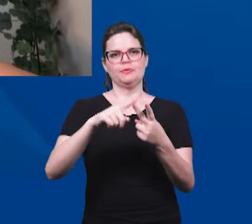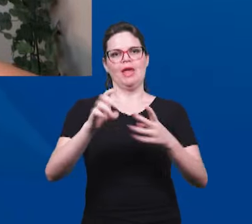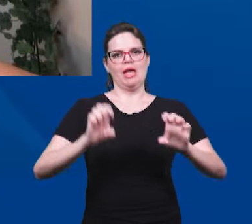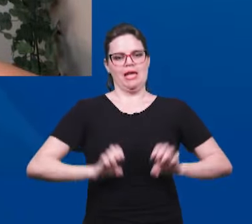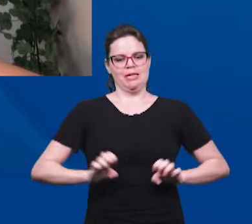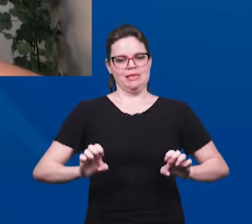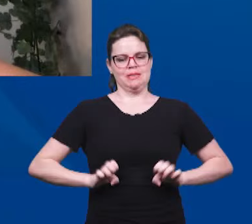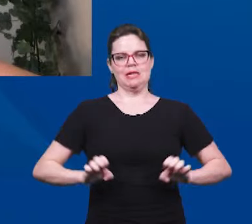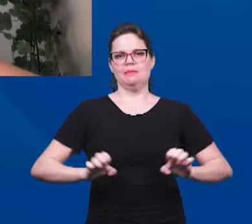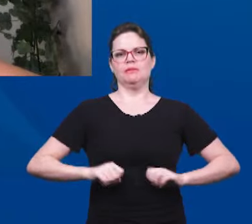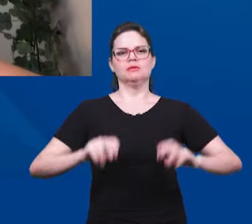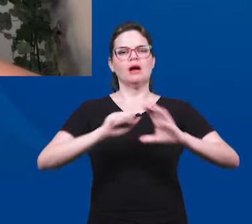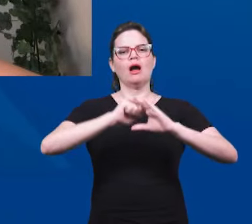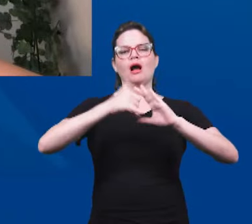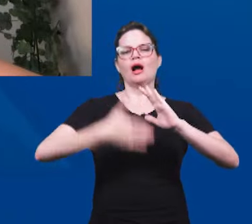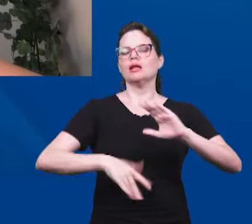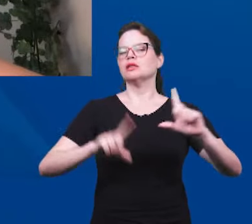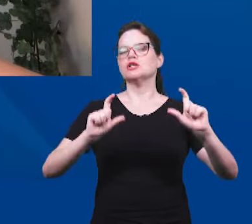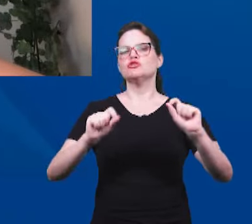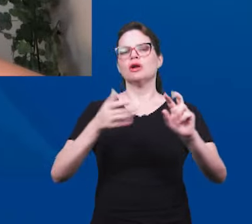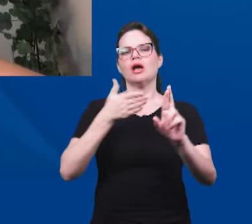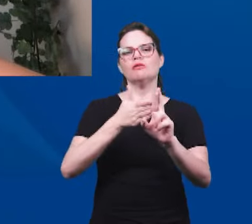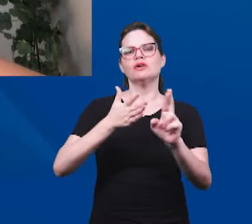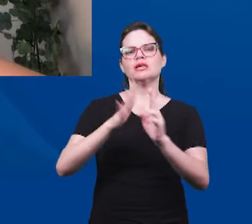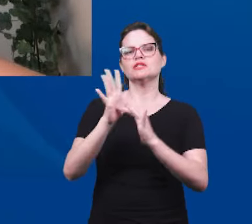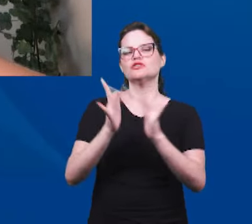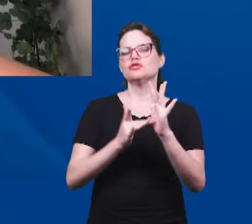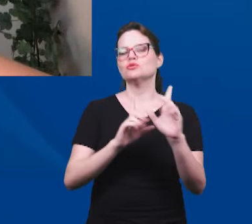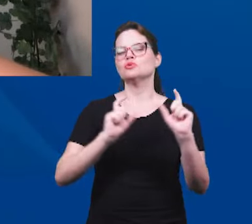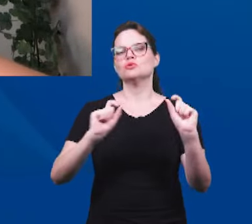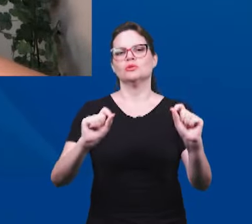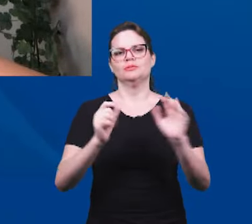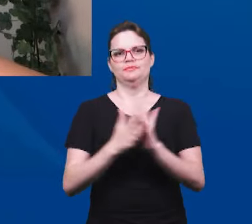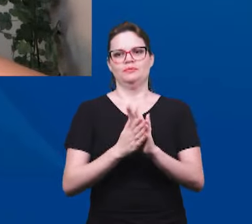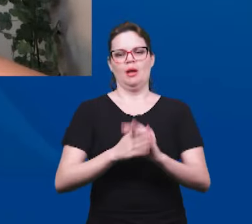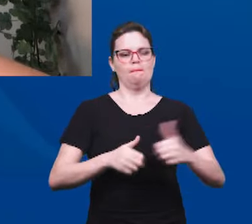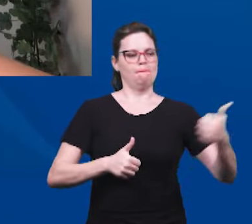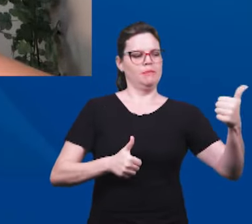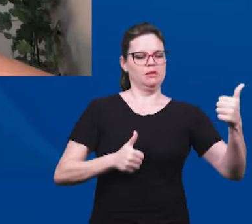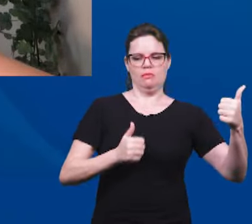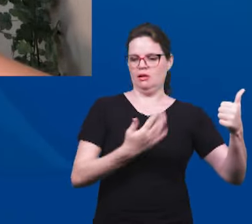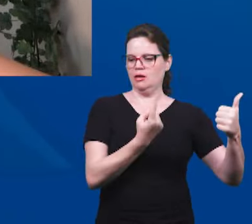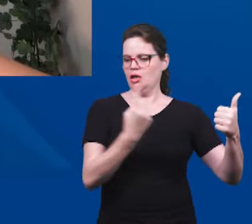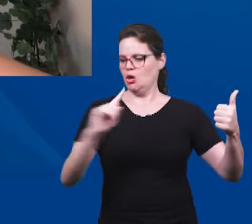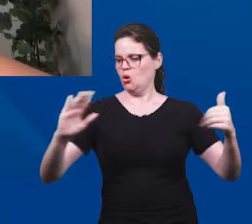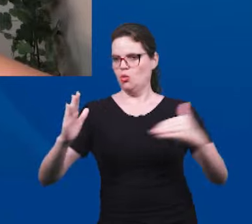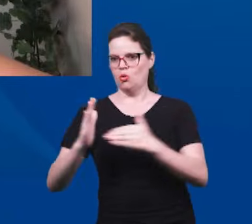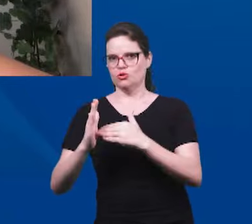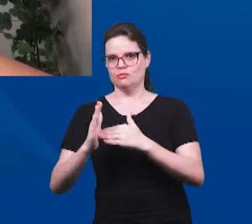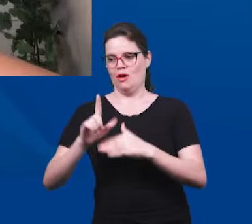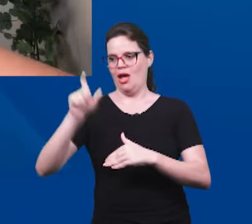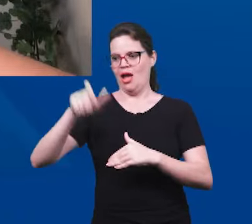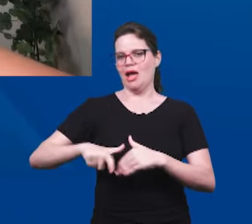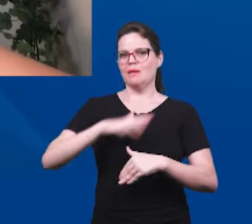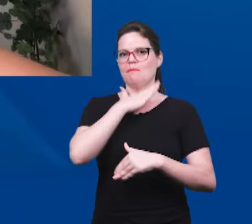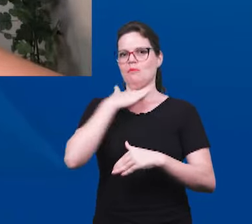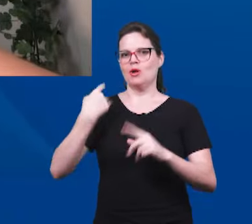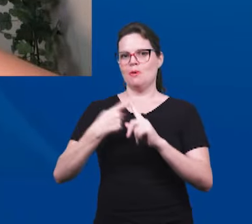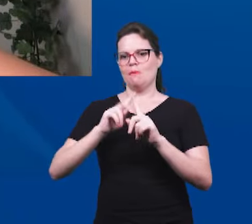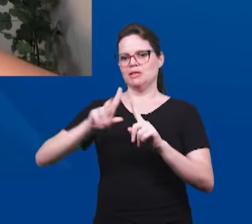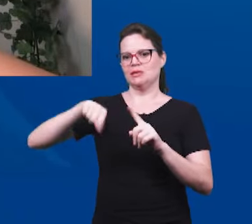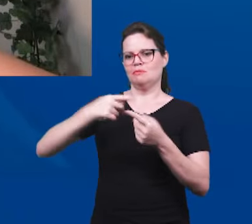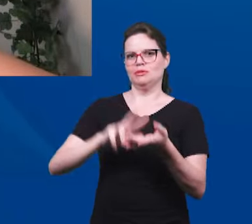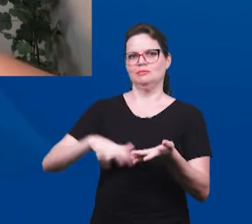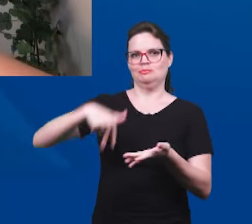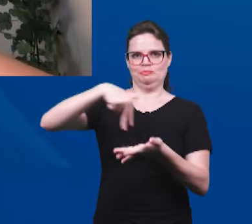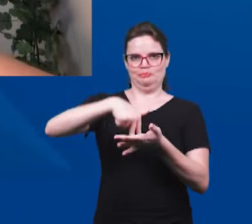de Esmirna, o título glorioso ao Senhor Jesus é O primeiro e o último o que foi morto e reviveu. E a sua aplicação